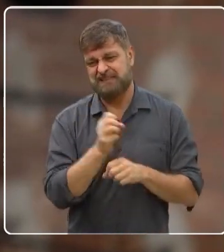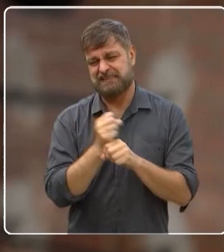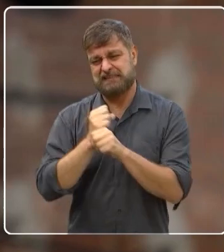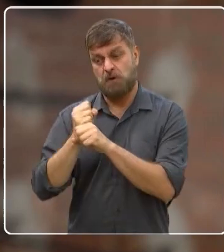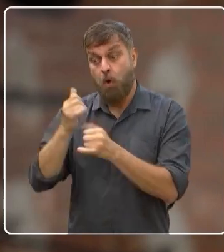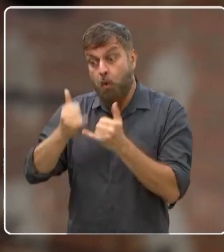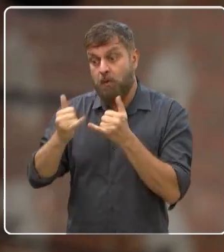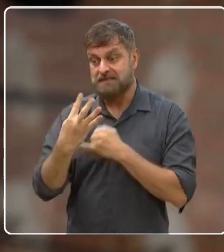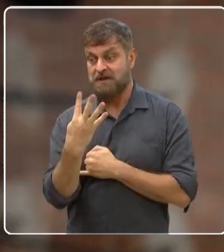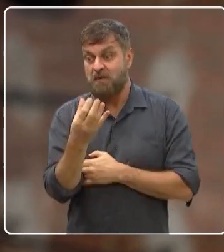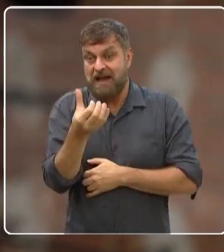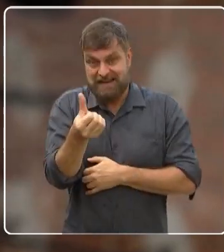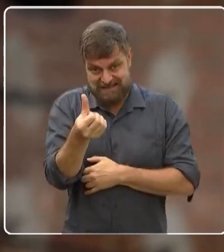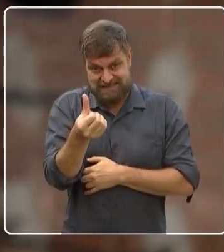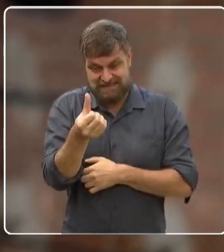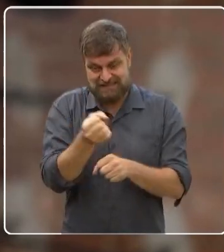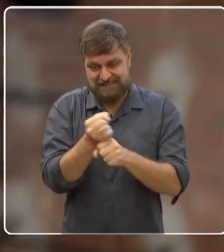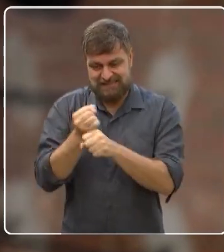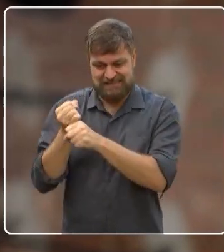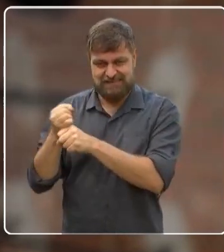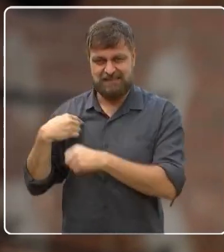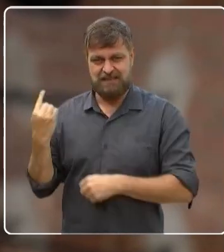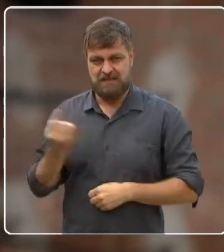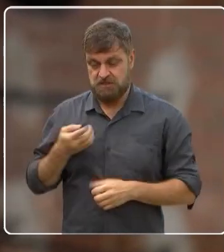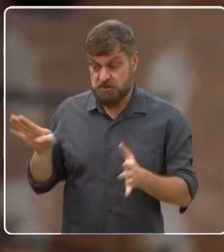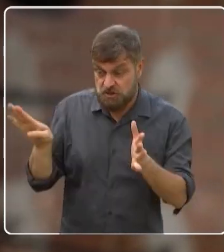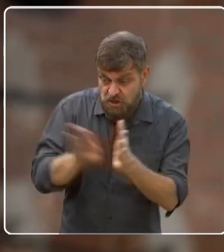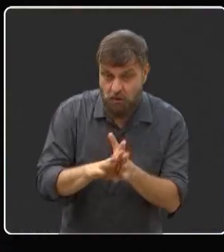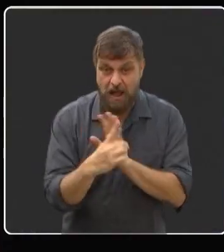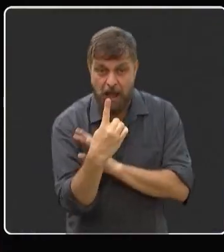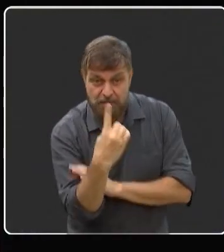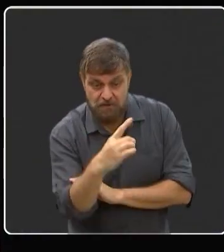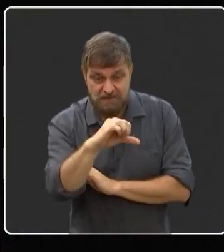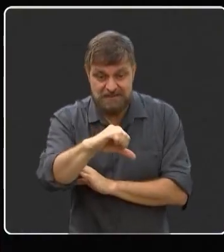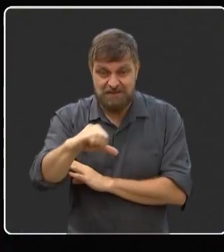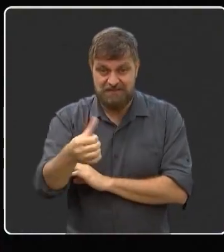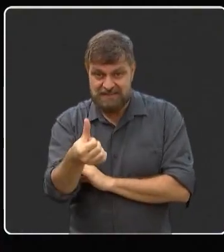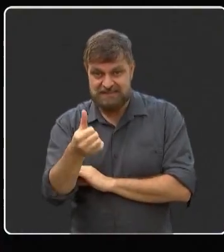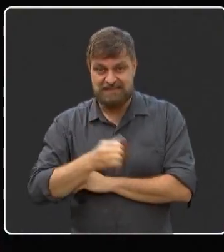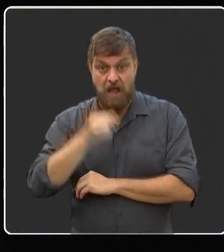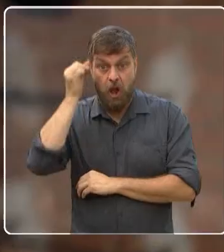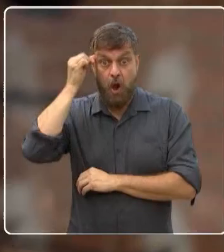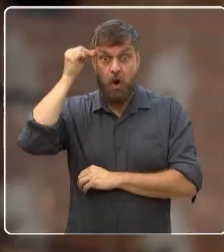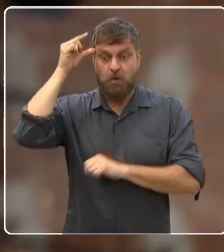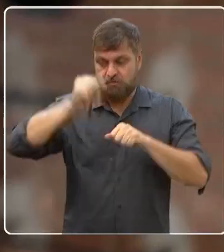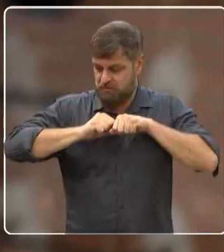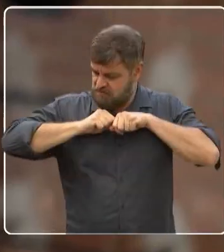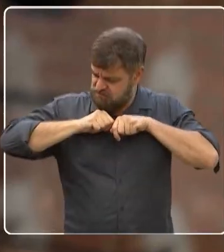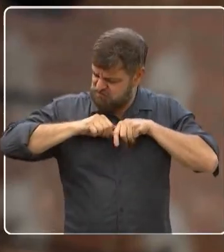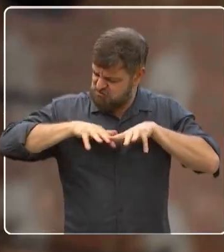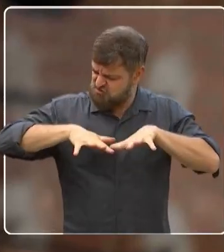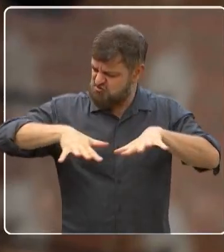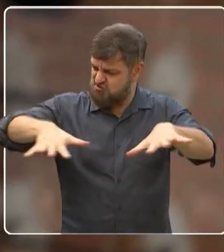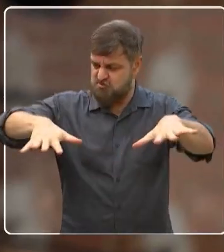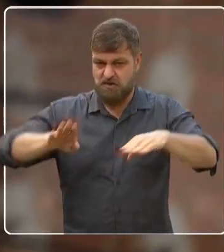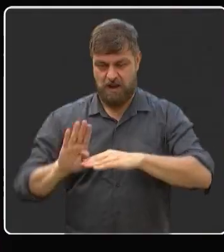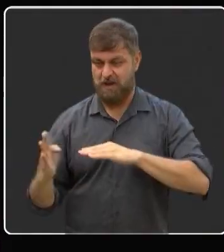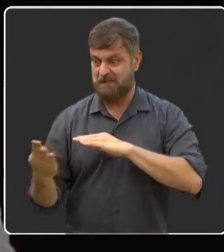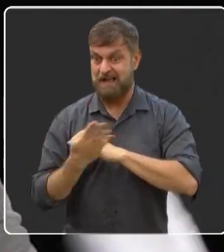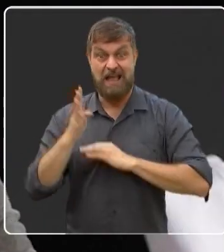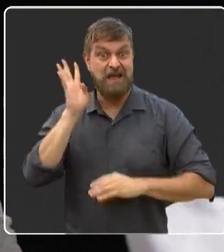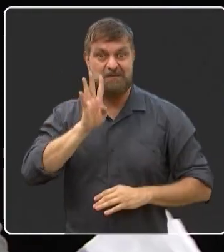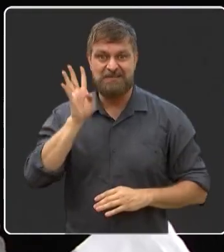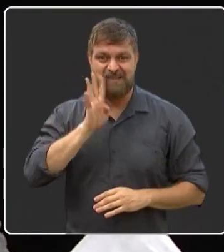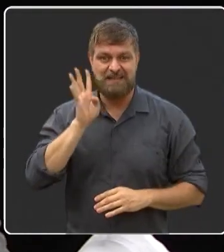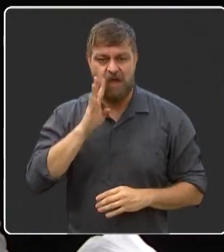46 anos. E a gente está aqui mais ou menos desde 1996. Levando cultura, né? Para o pessoal aqui do bairro, muito legal.